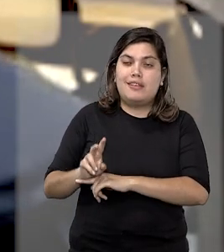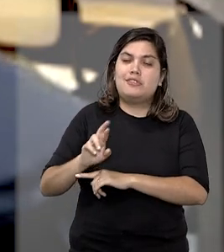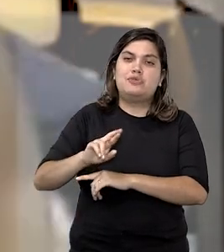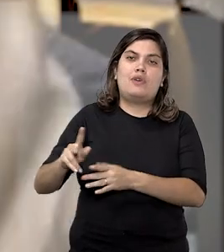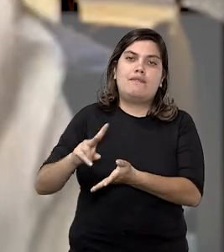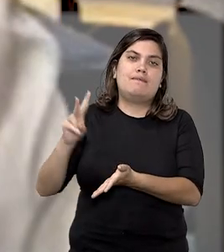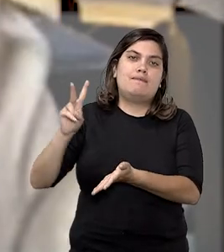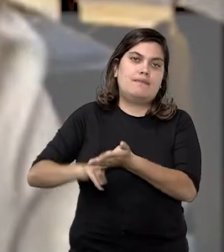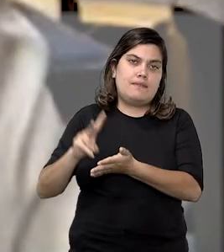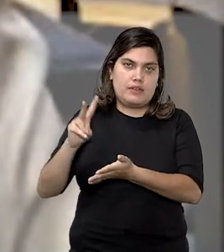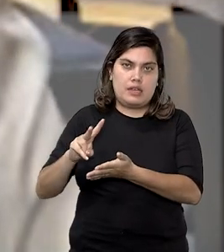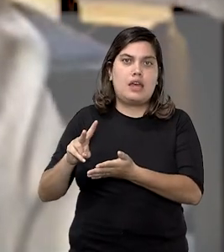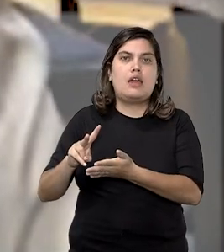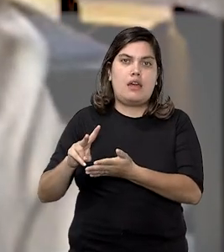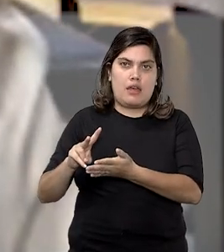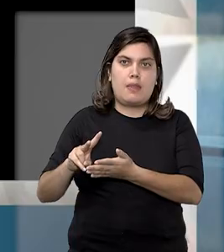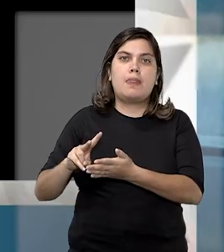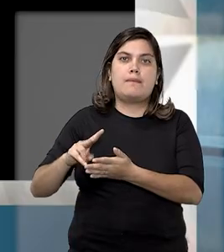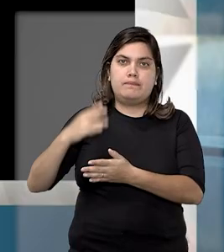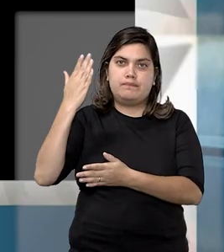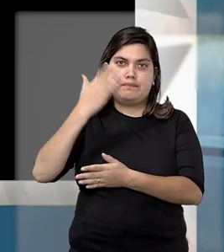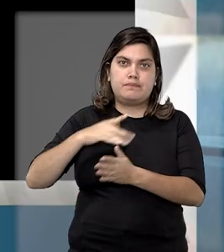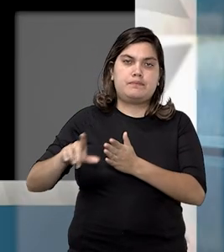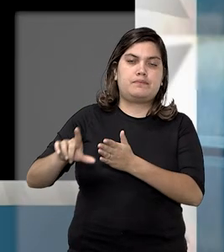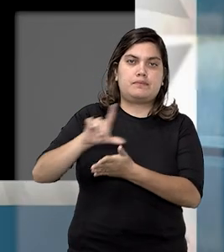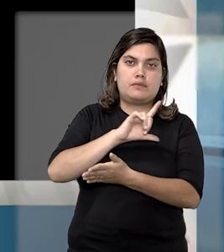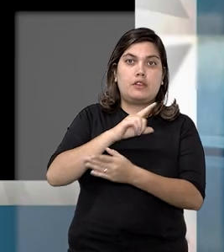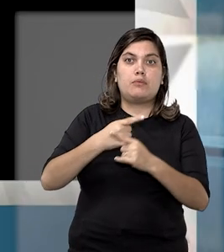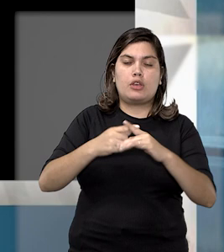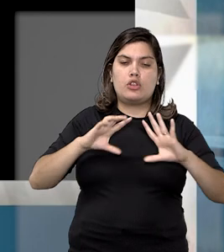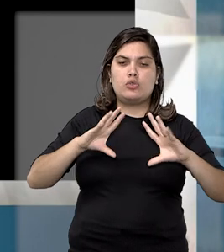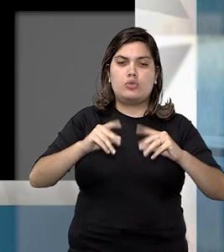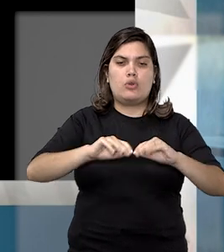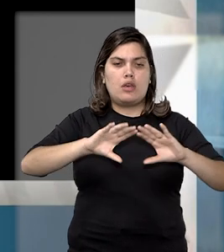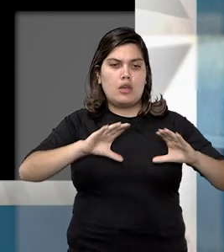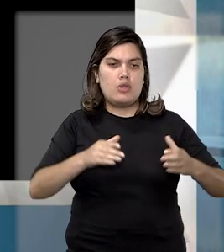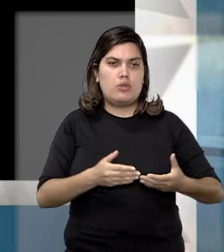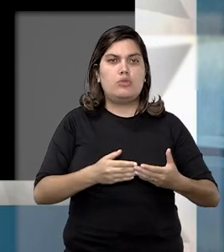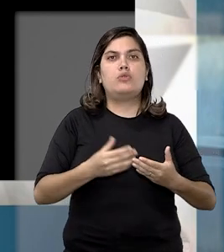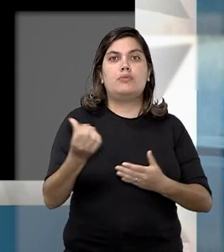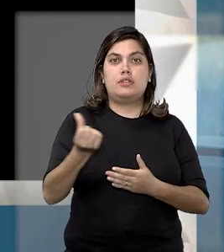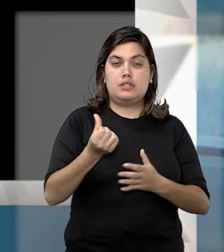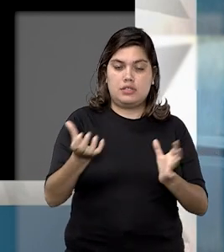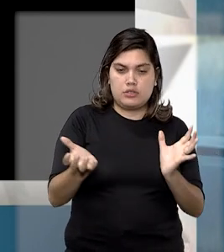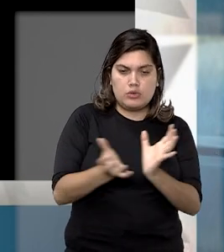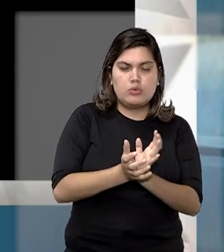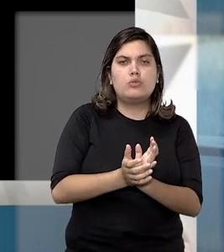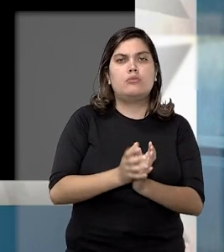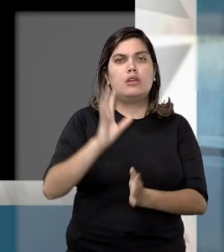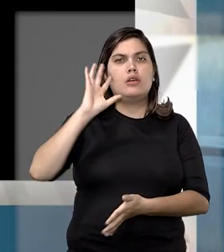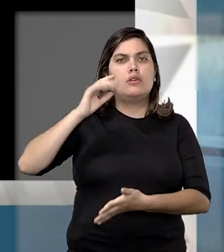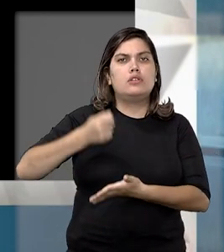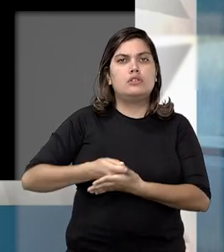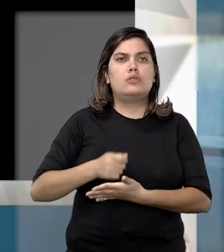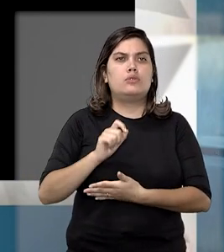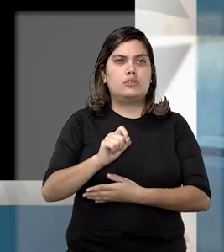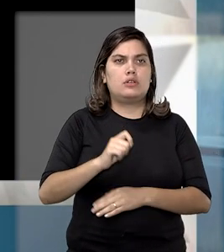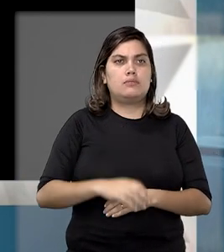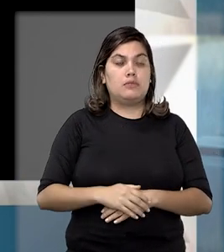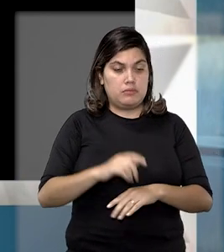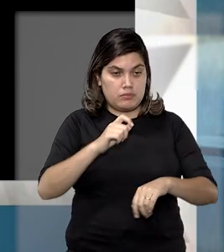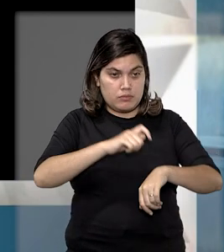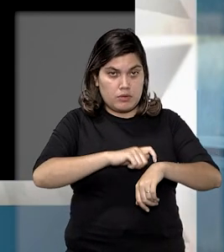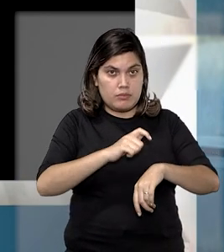convalida a ilegalidade prévia. Desta forma, por unanimidade, os ministros da sexta turma consideraram que,